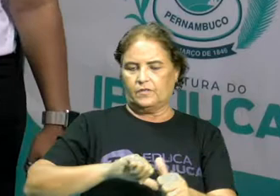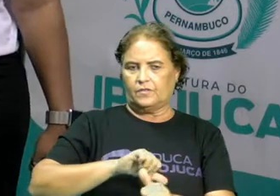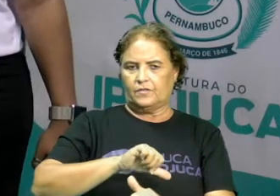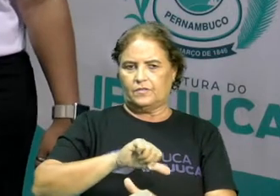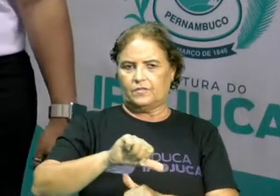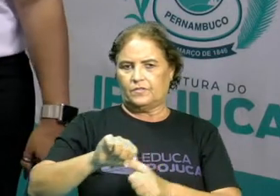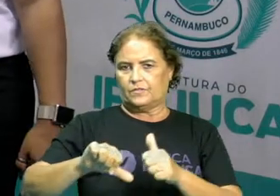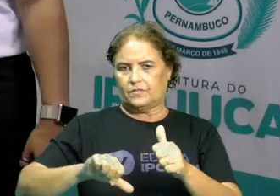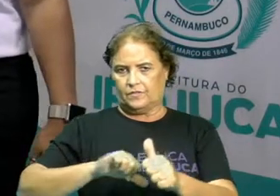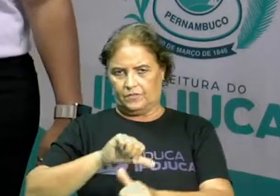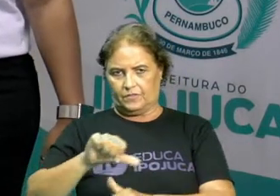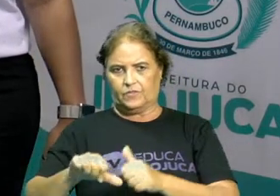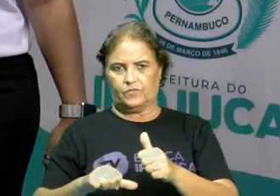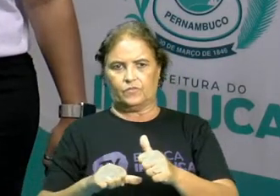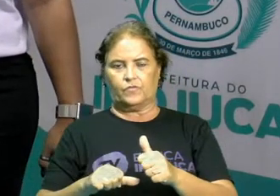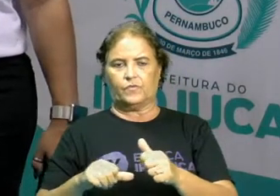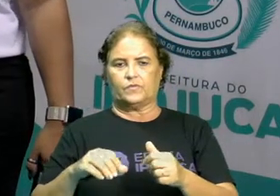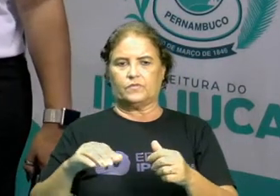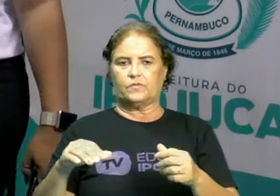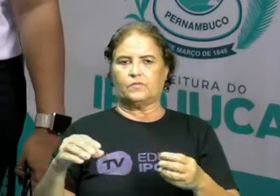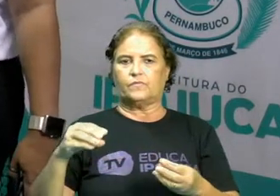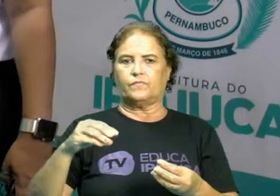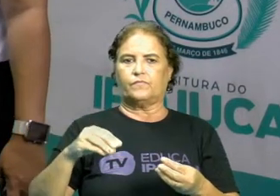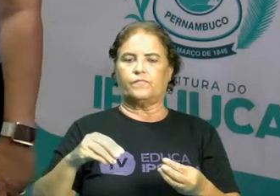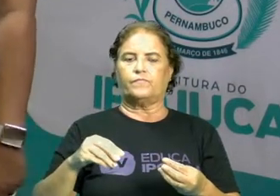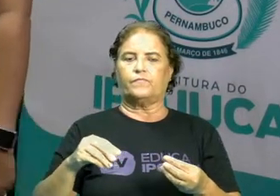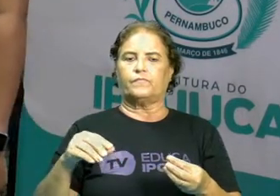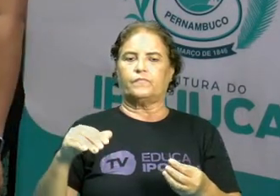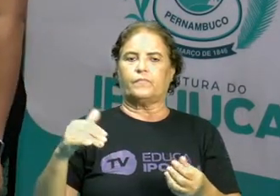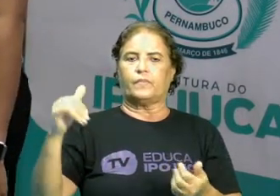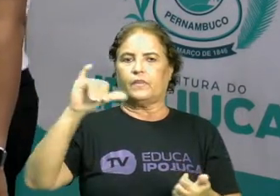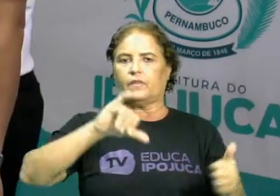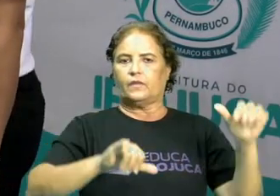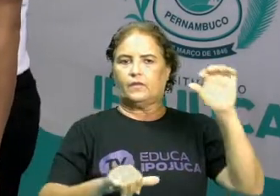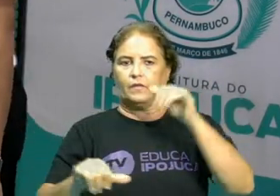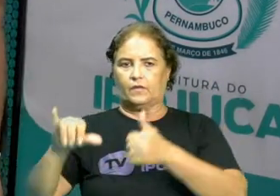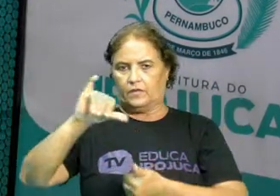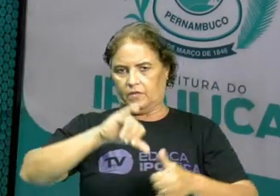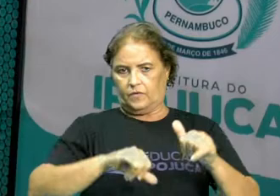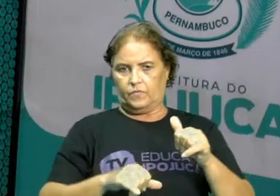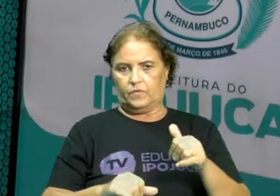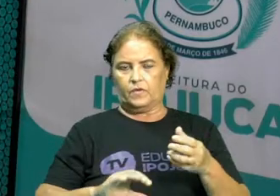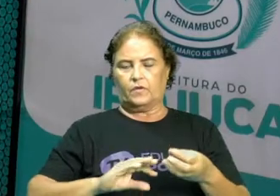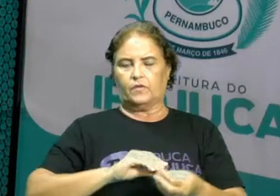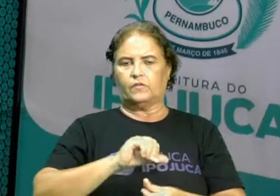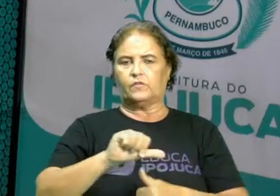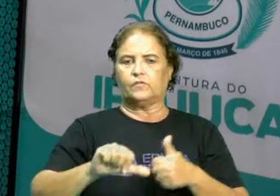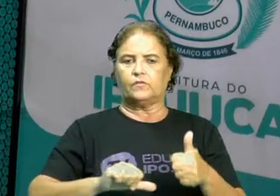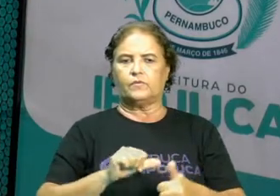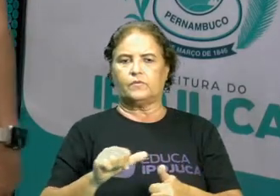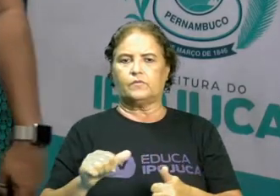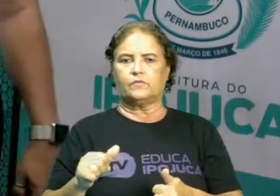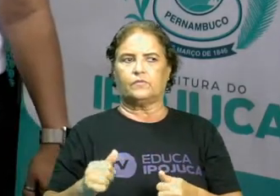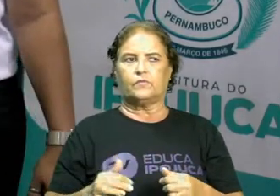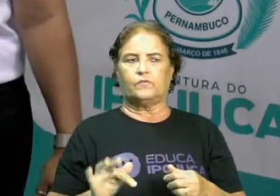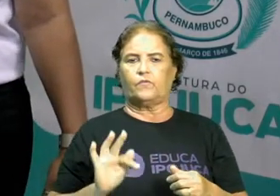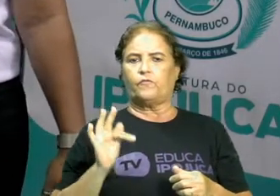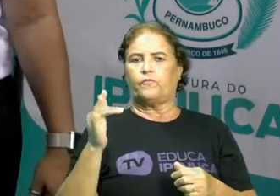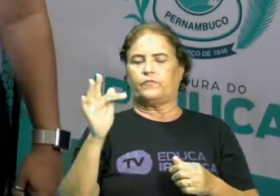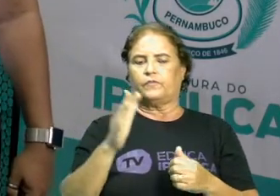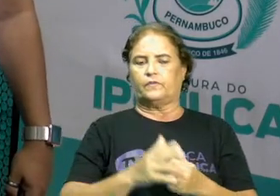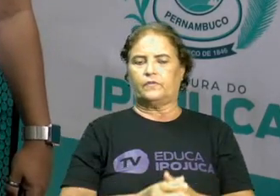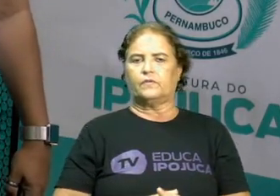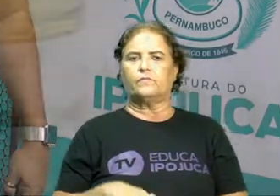e uma transformação física. Então primeiramente a gente vai entender o que é mistura. O é uma